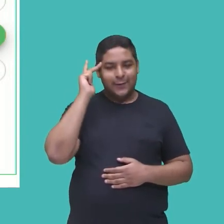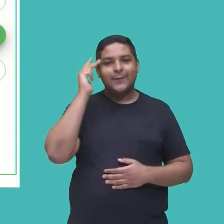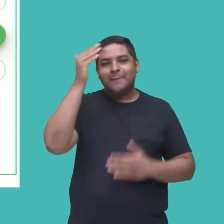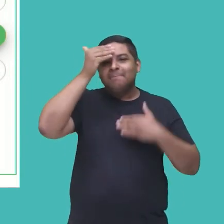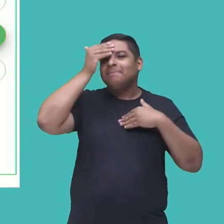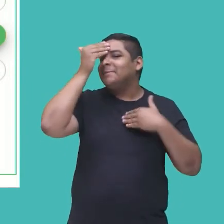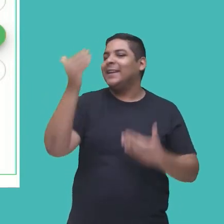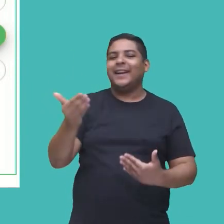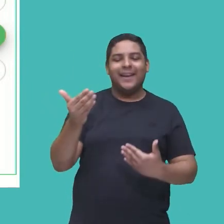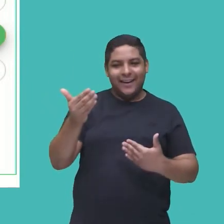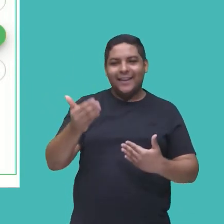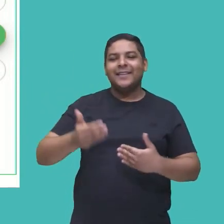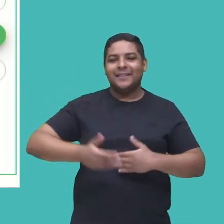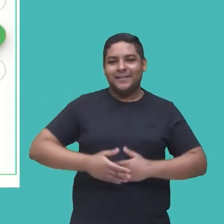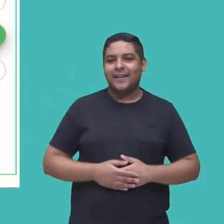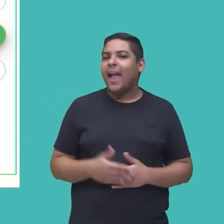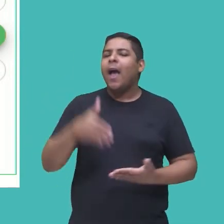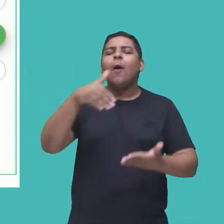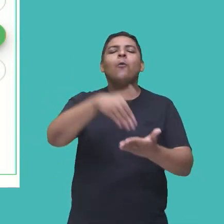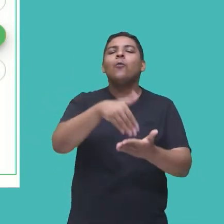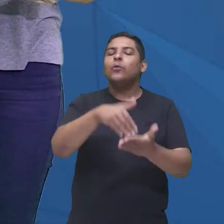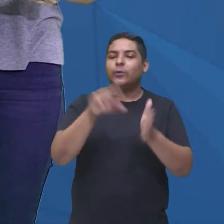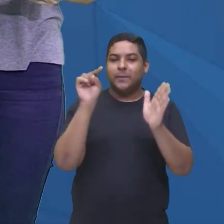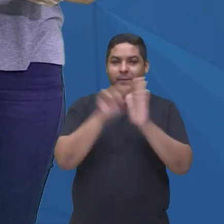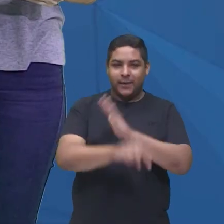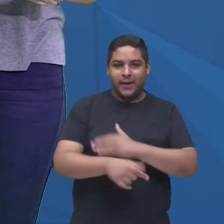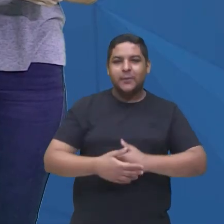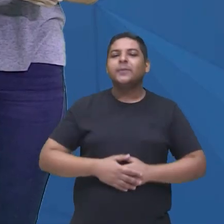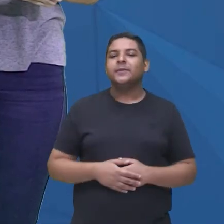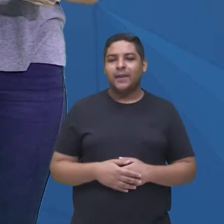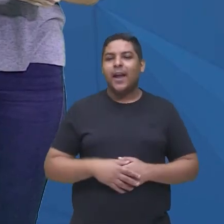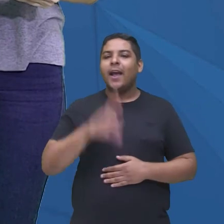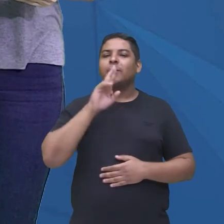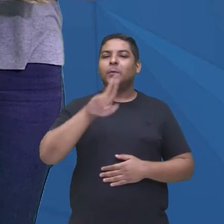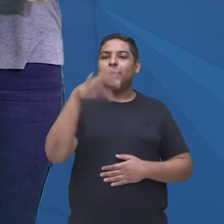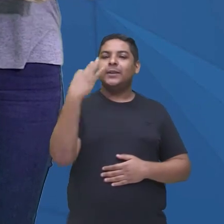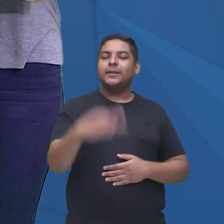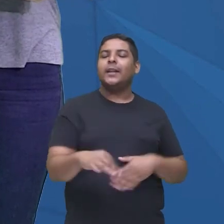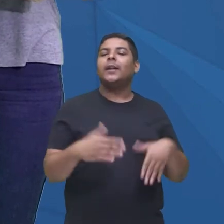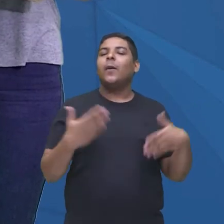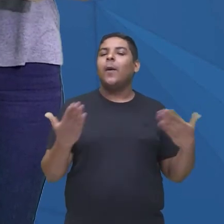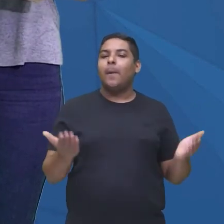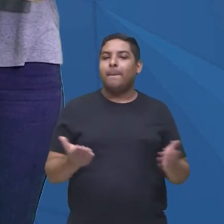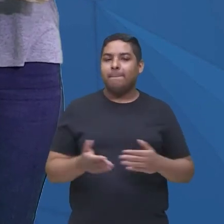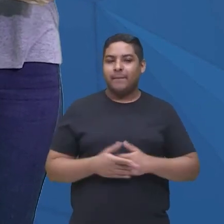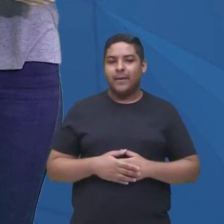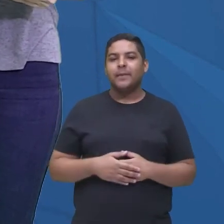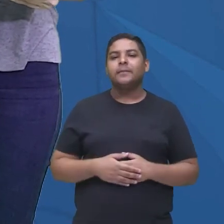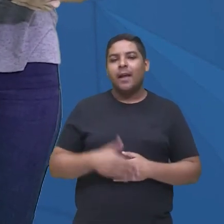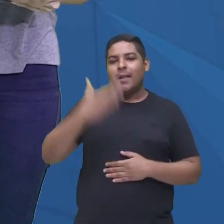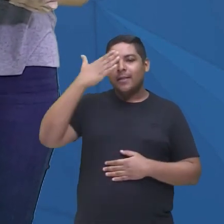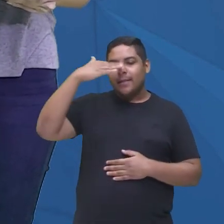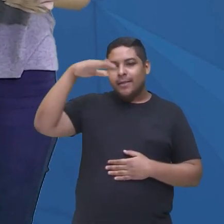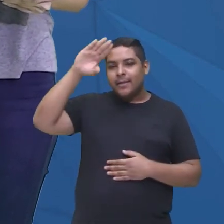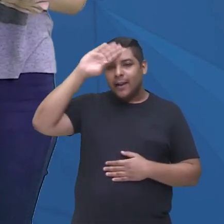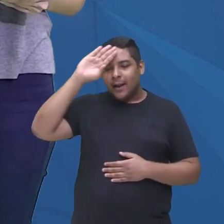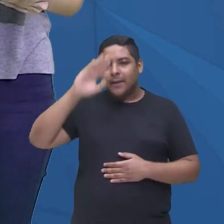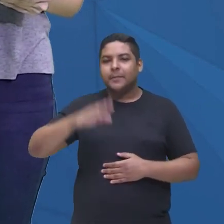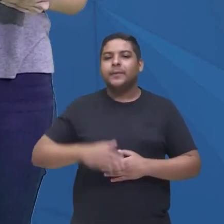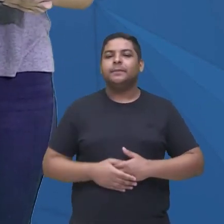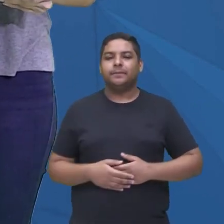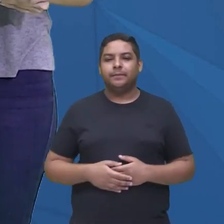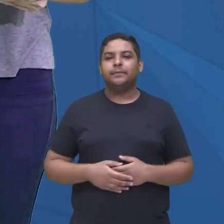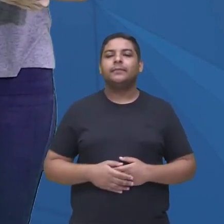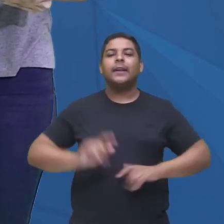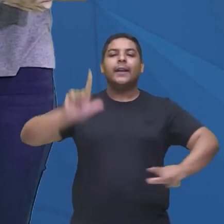gente, essa foi a nossa última pergunta, e a resposta correta, olha só na tela, drama, você que tá acompanhando ali pela TV,